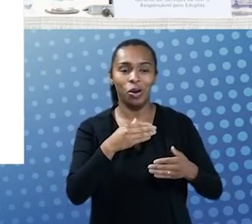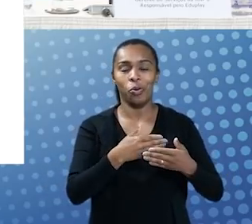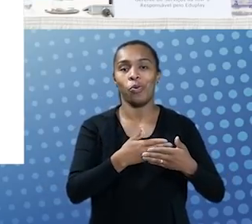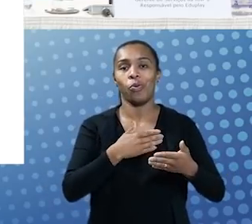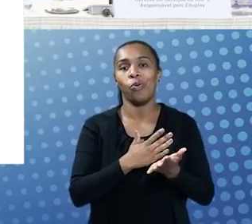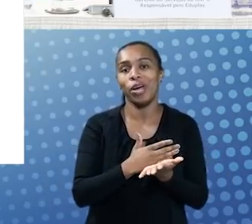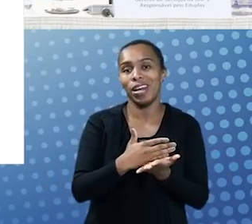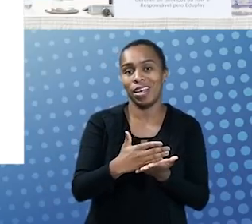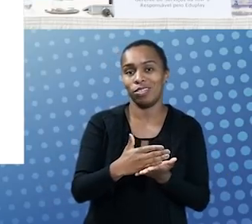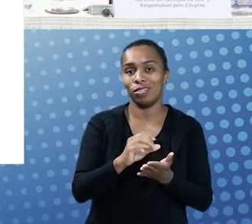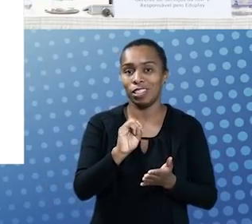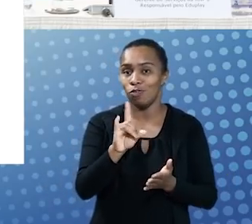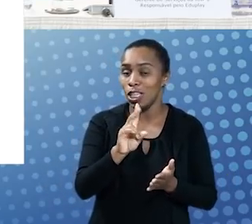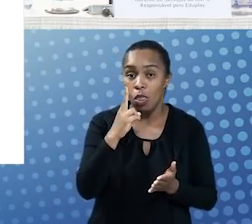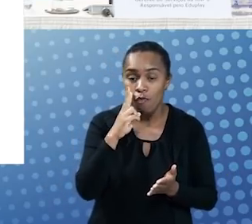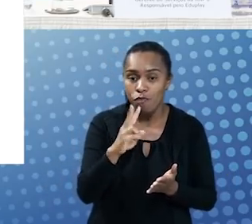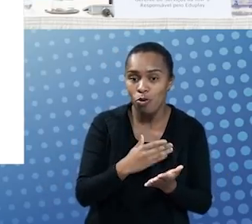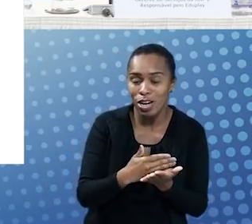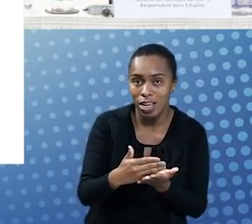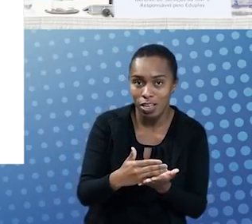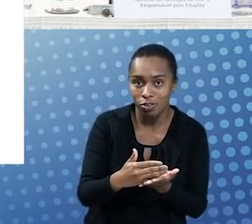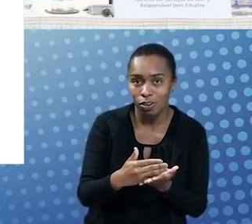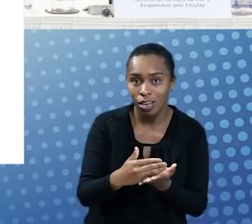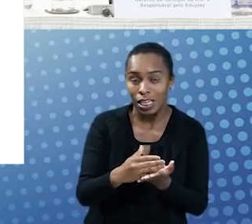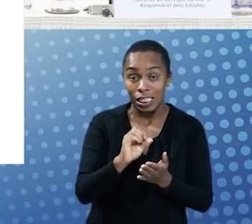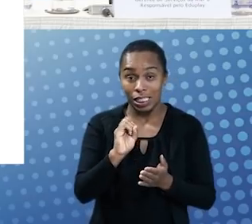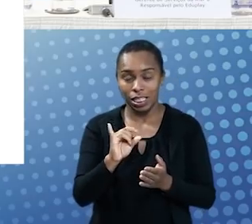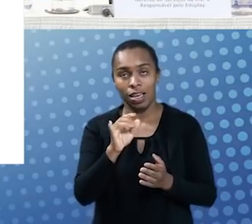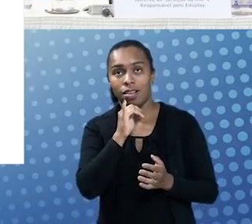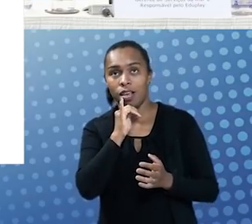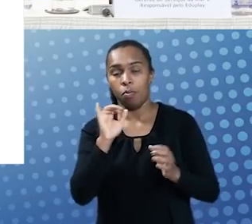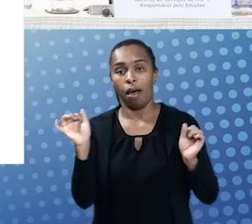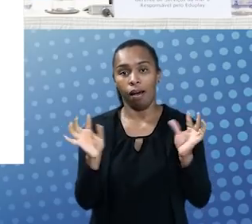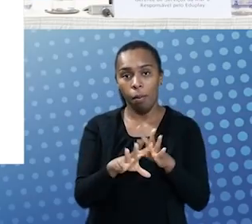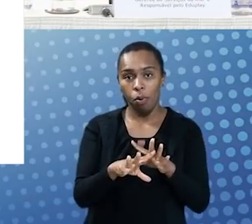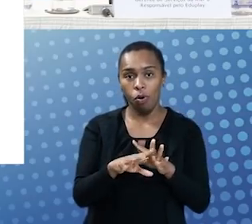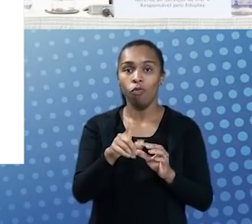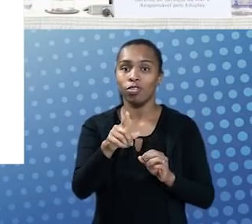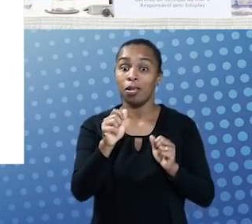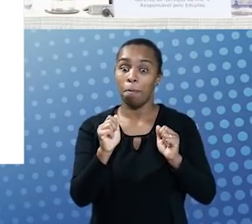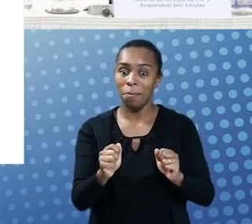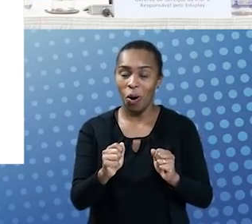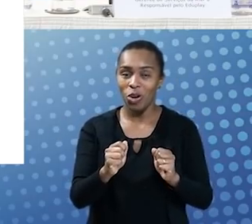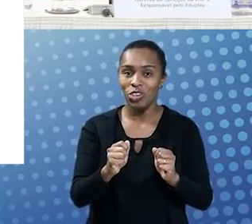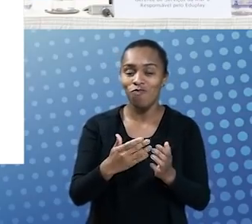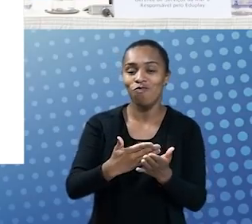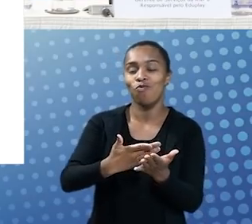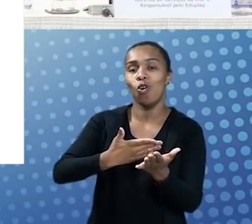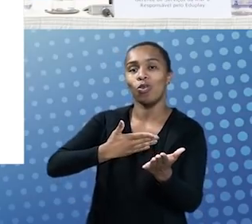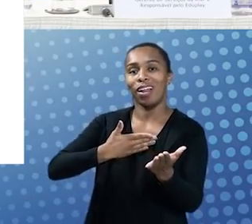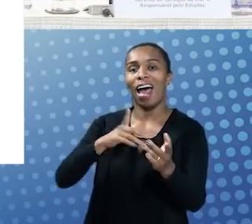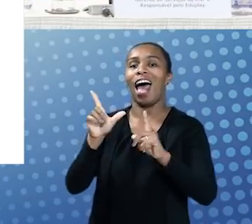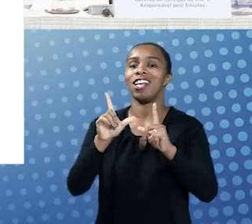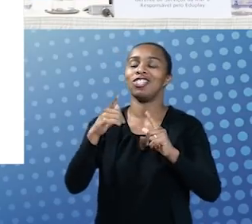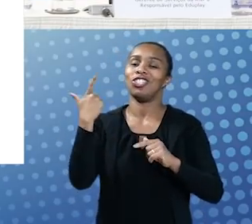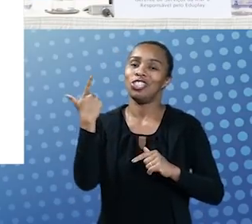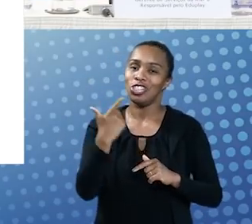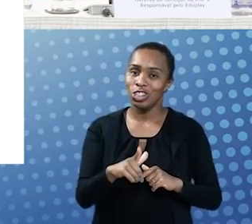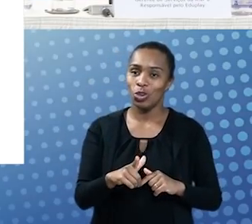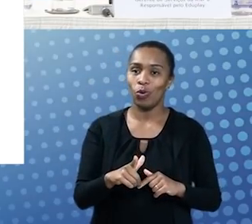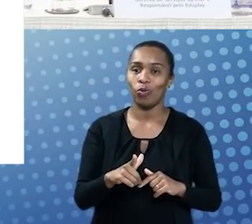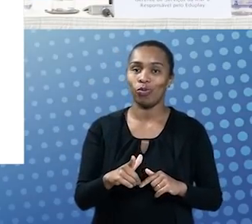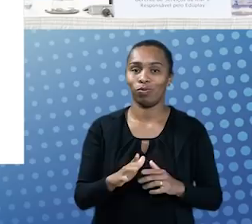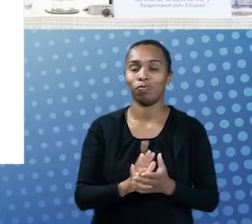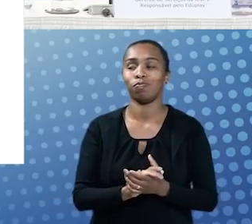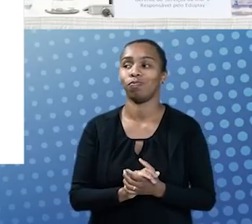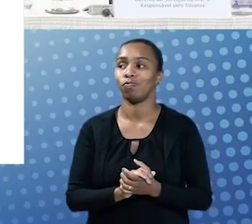mesmo que você não tenha, que ele já tenha acabado, por exemplo, então, você vai ter aí uma possibilidade de assistir um evento ao vivo com um